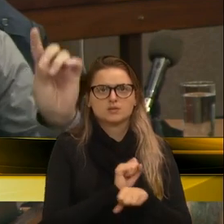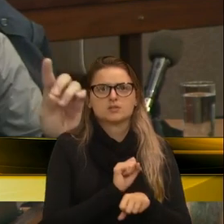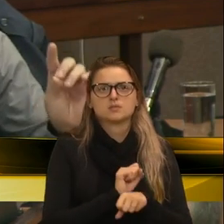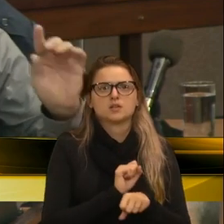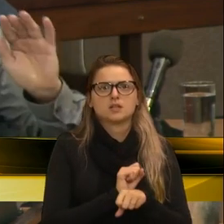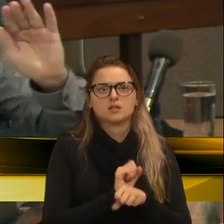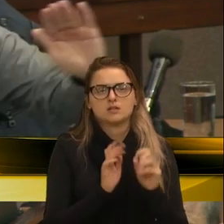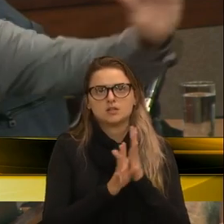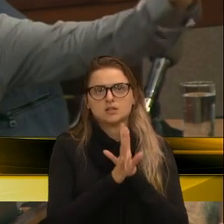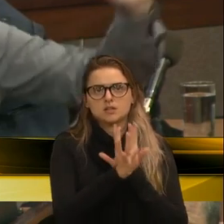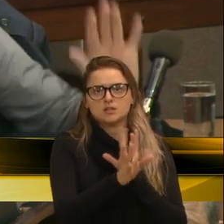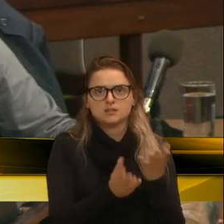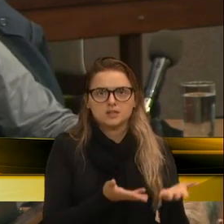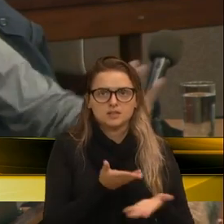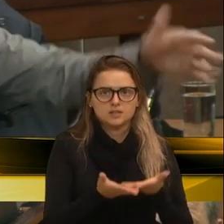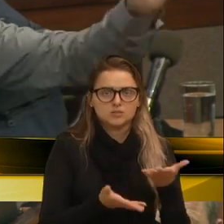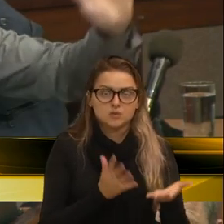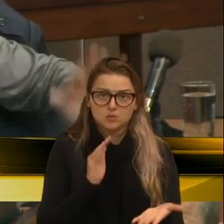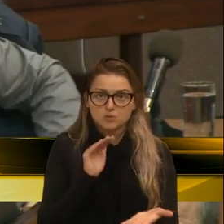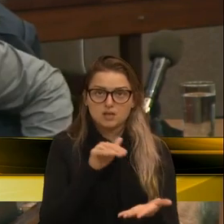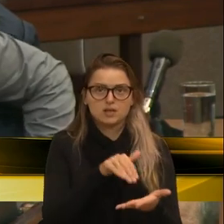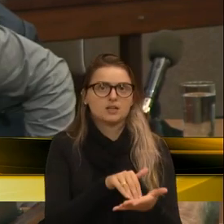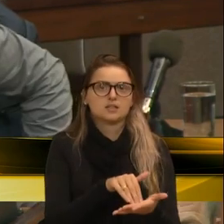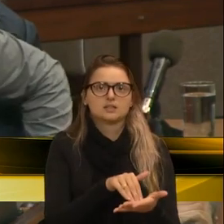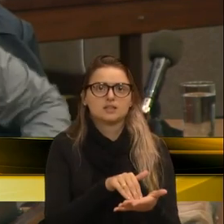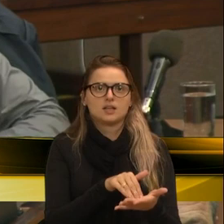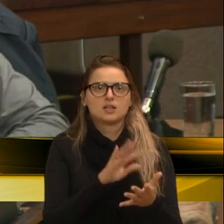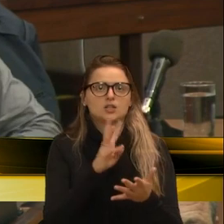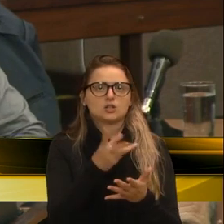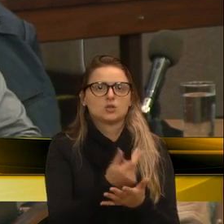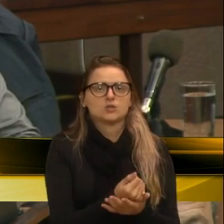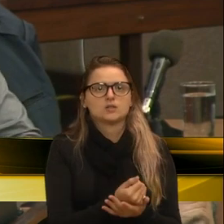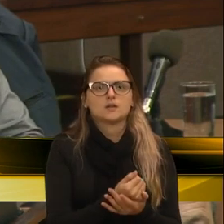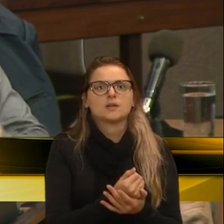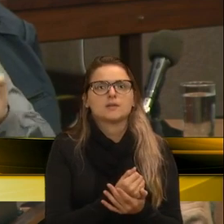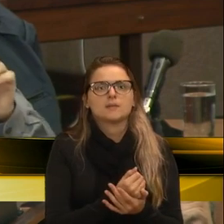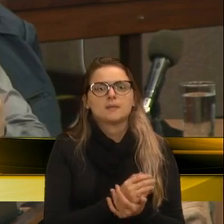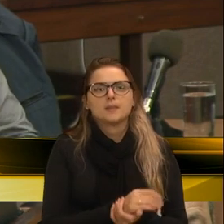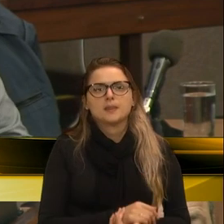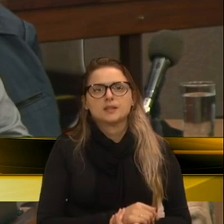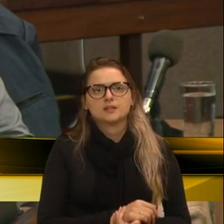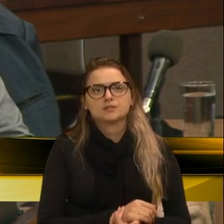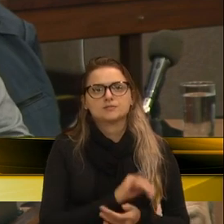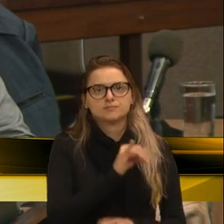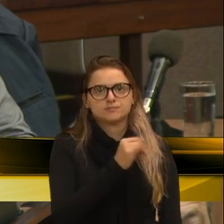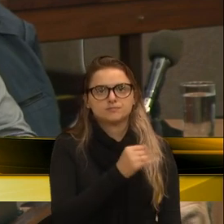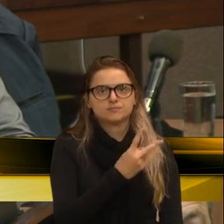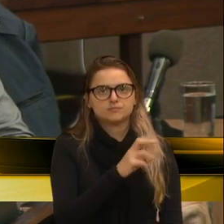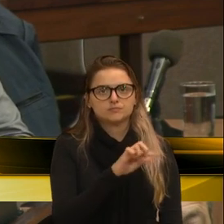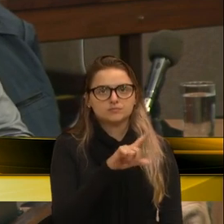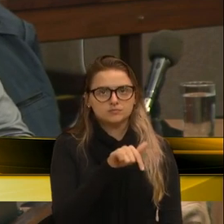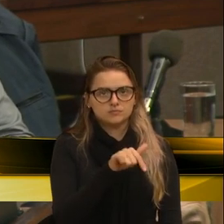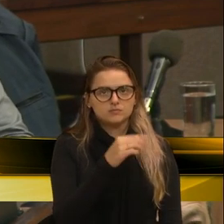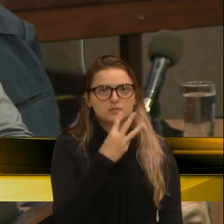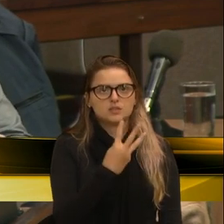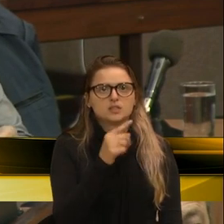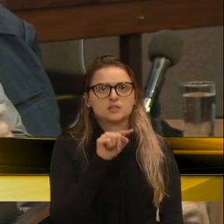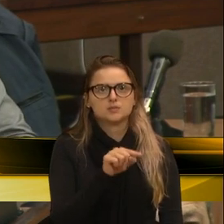na lista de espera, até toda a quantidade, em todas as especialidades. Em janeiro de 2017, 3